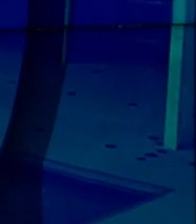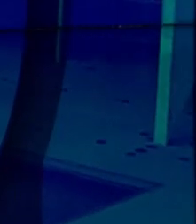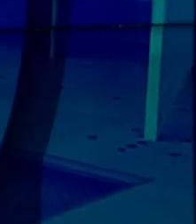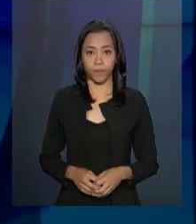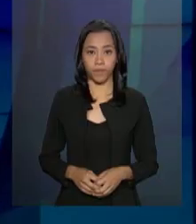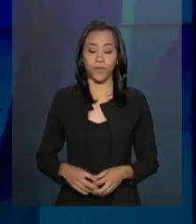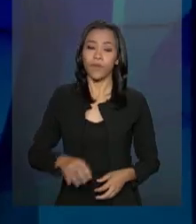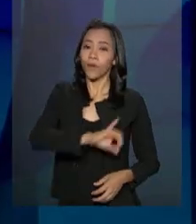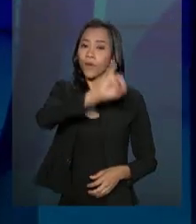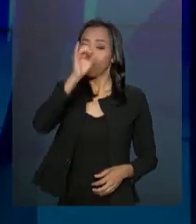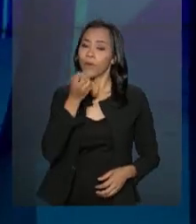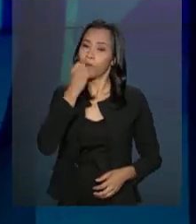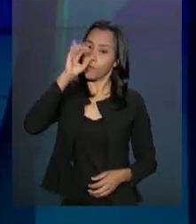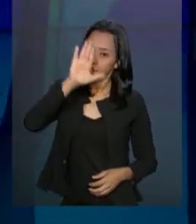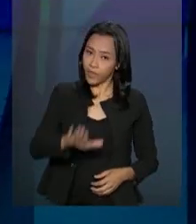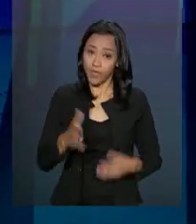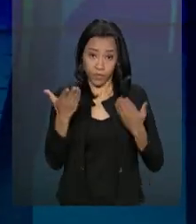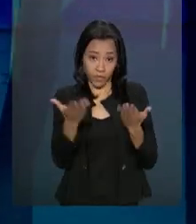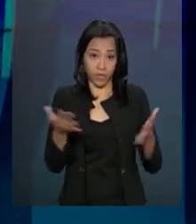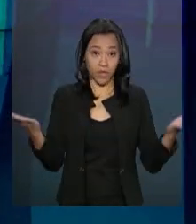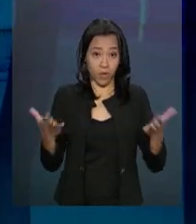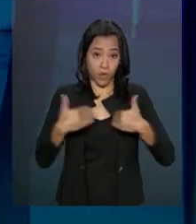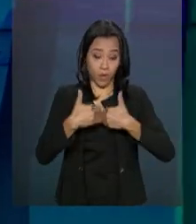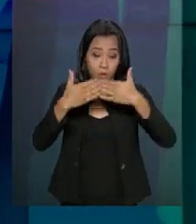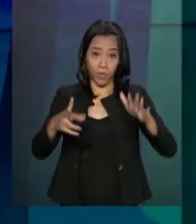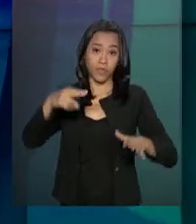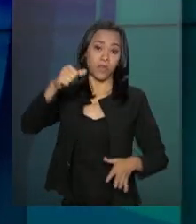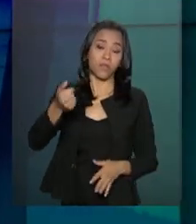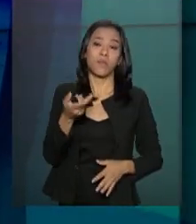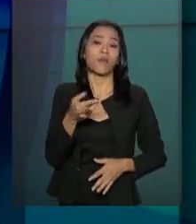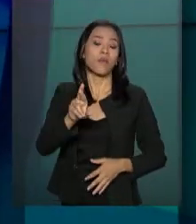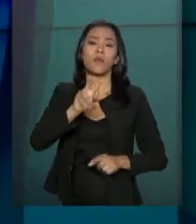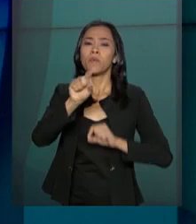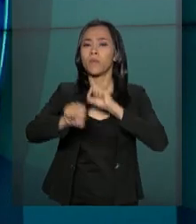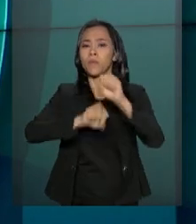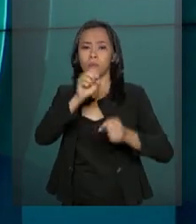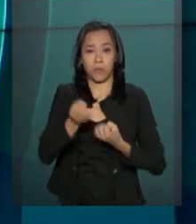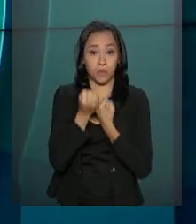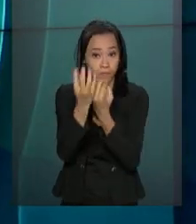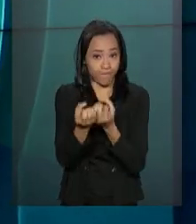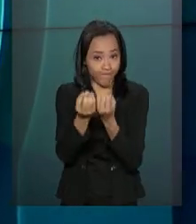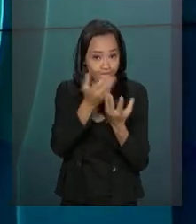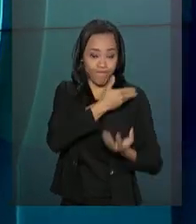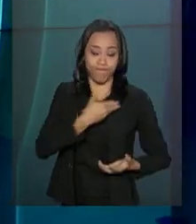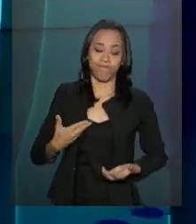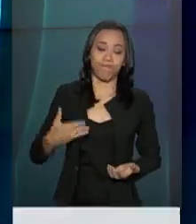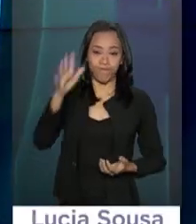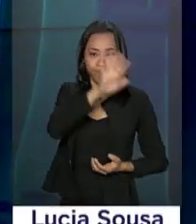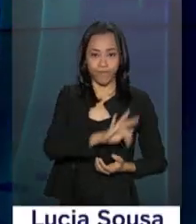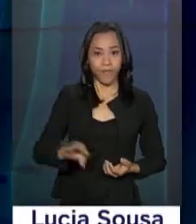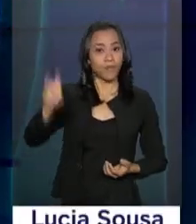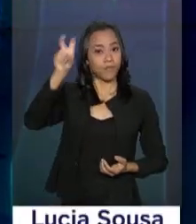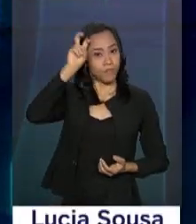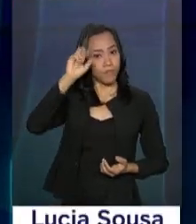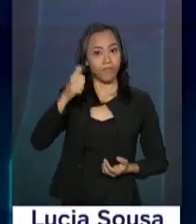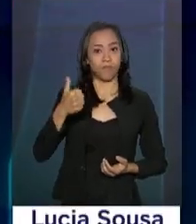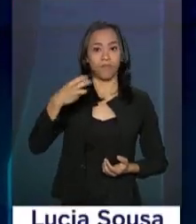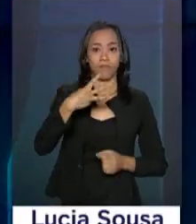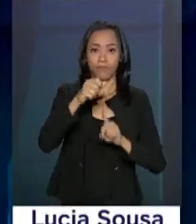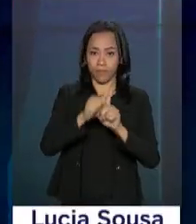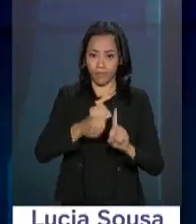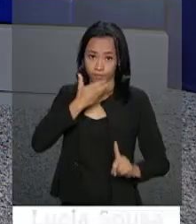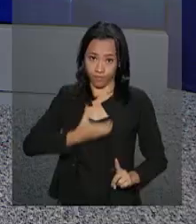Olá, boa tarde pra você. Começa agora o repórter NBR com as notícias do governo federal desta quinta-feira, 13 de